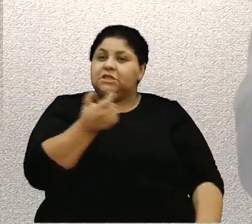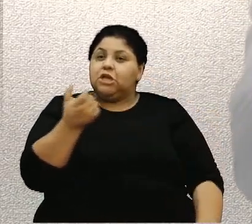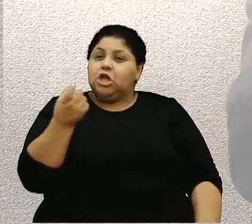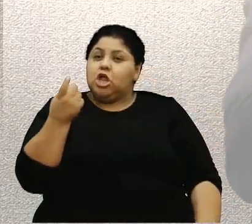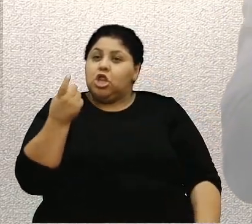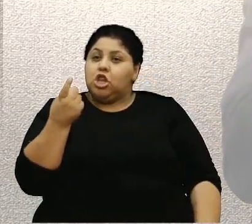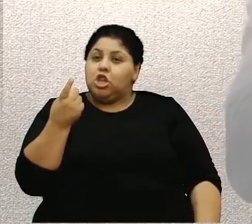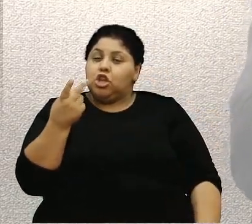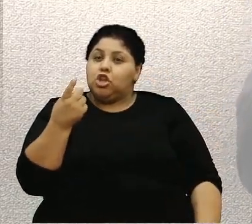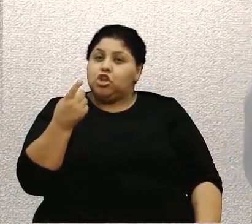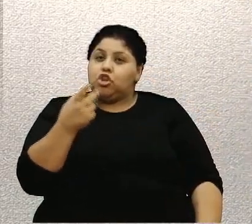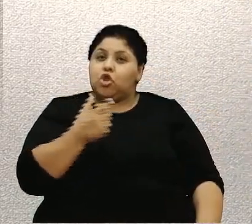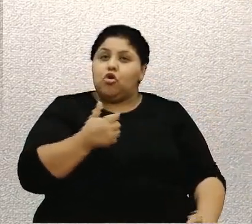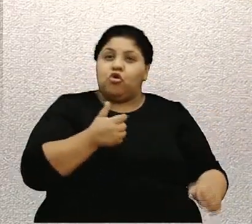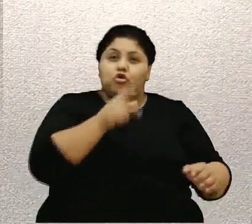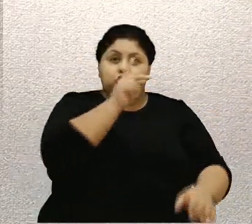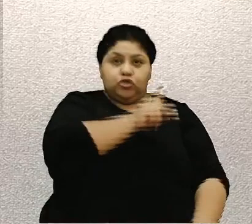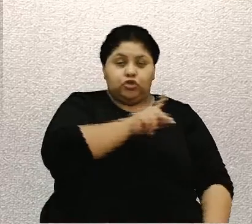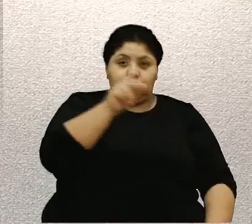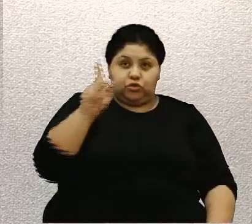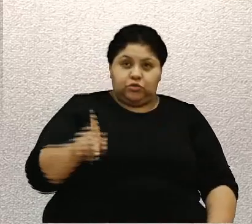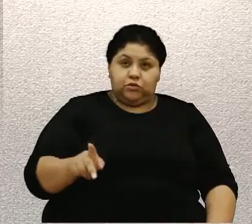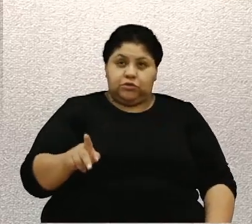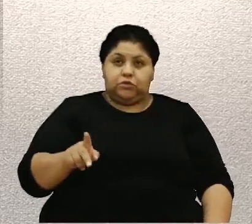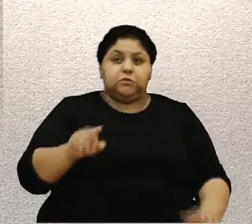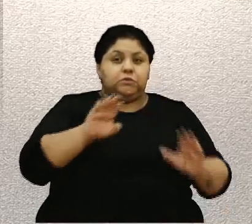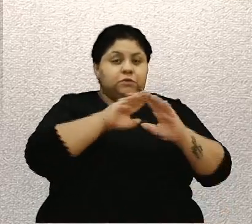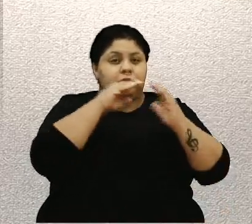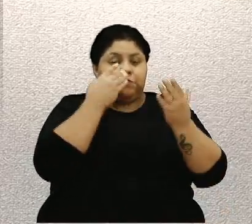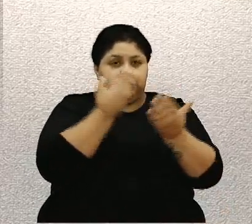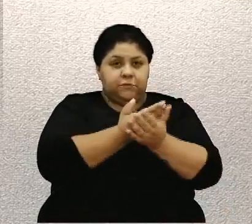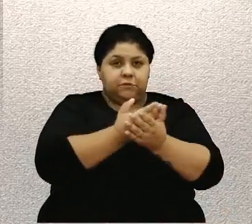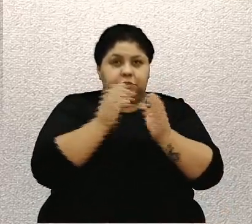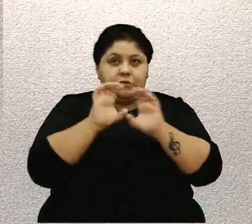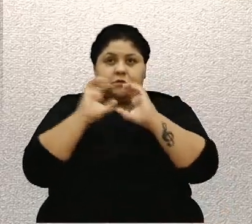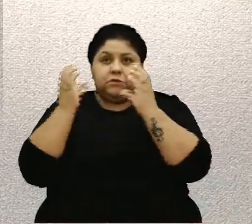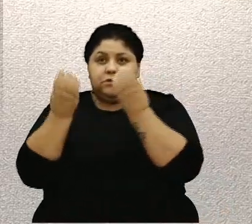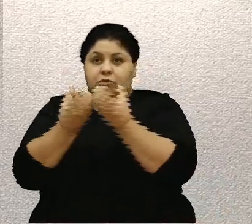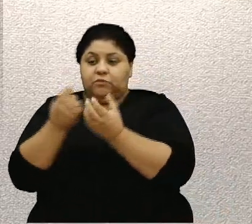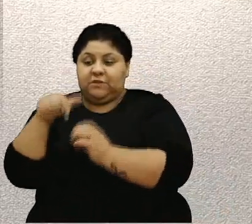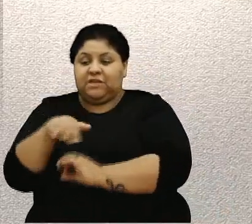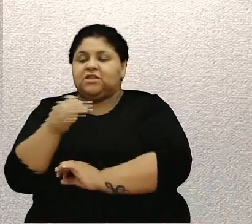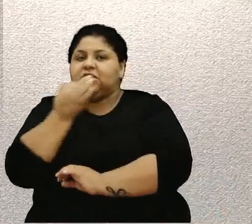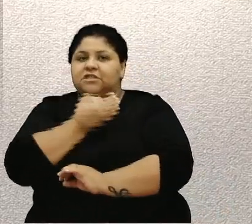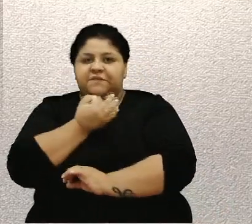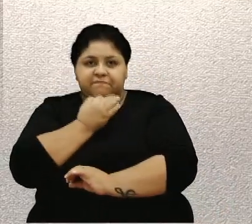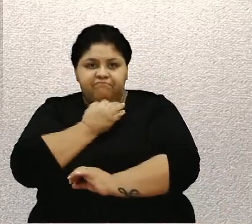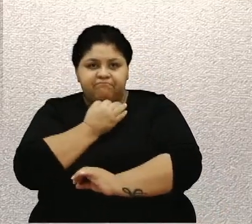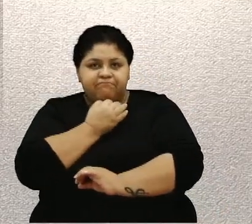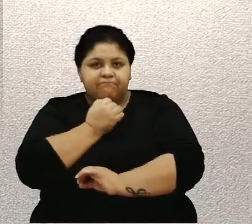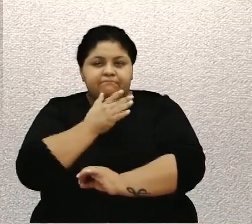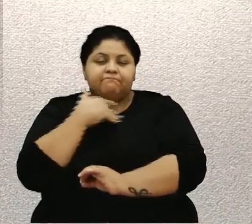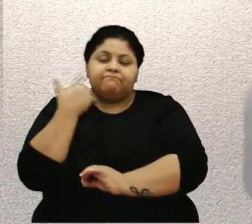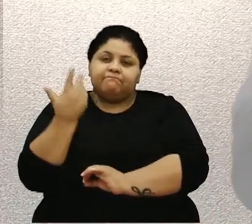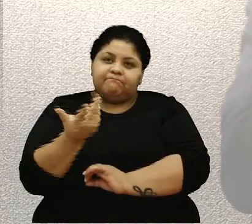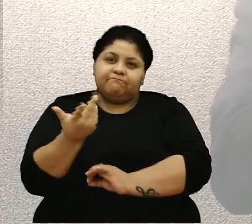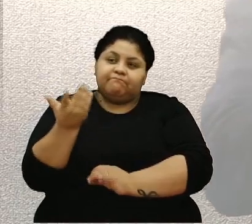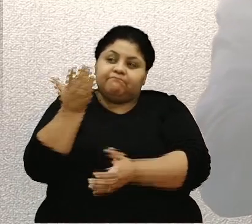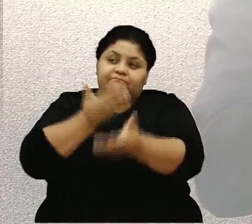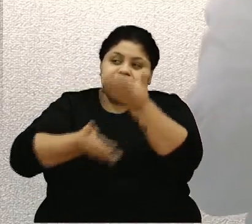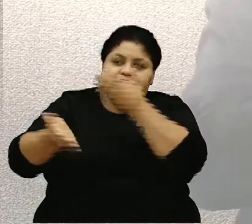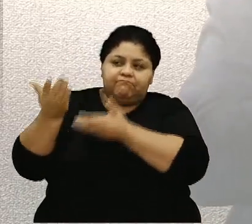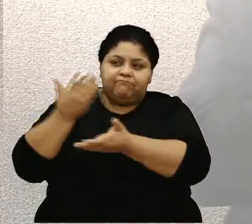da rede escolar à comunidade escolar de Caxias do Sul. Então, para atender